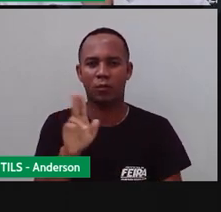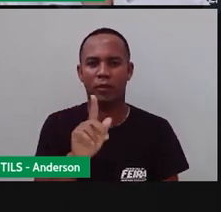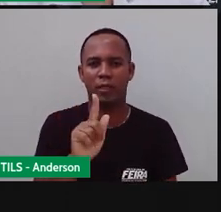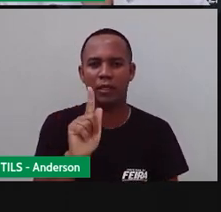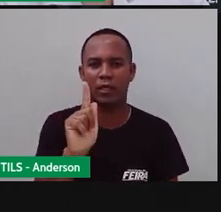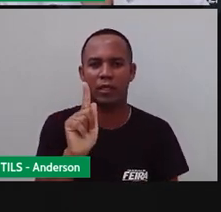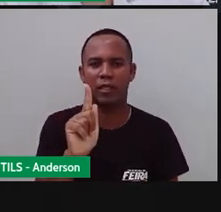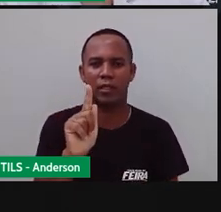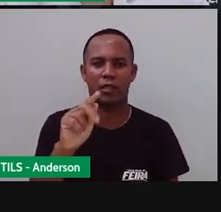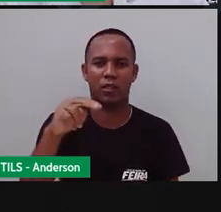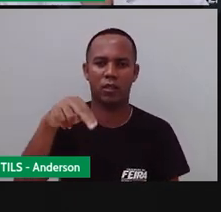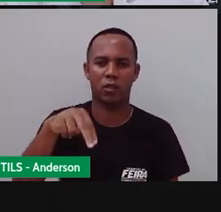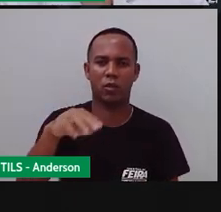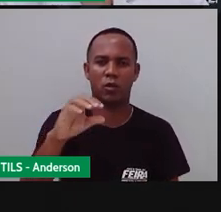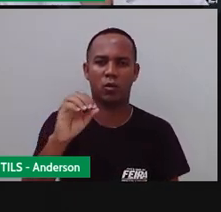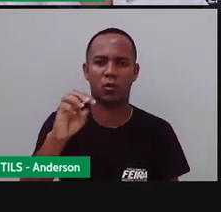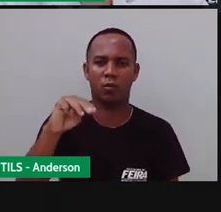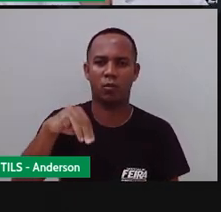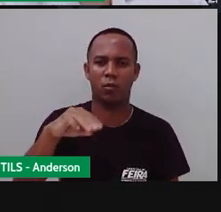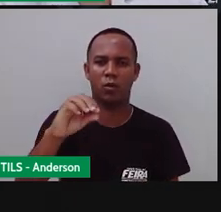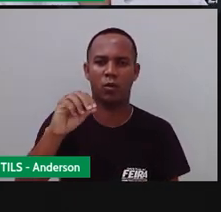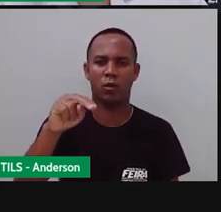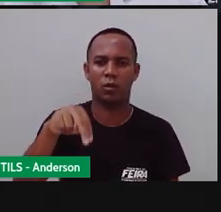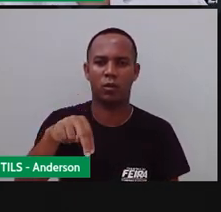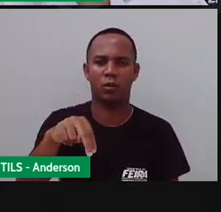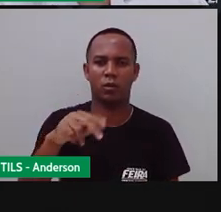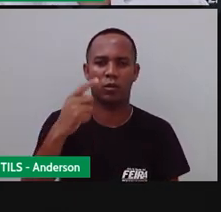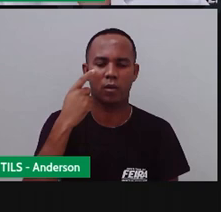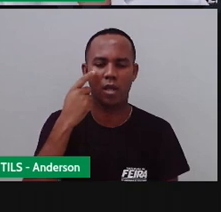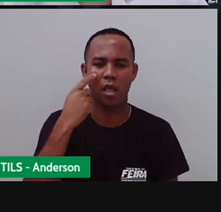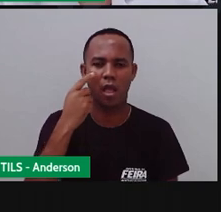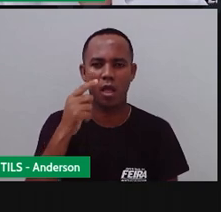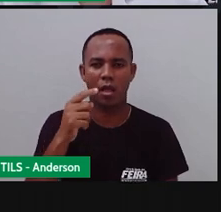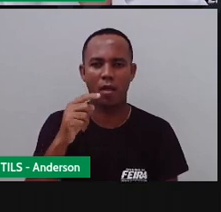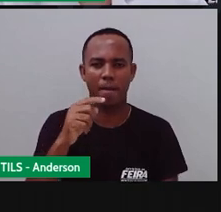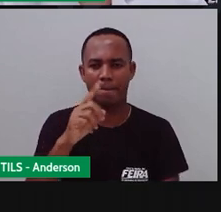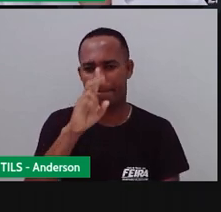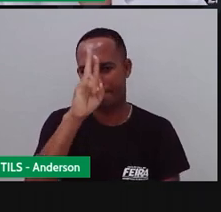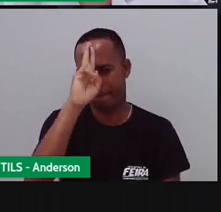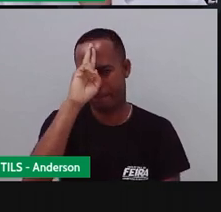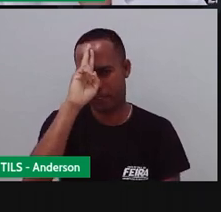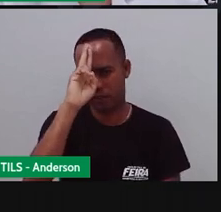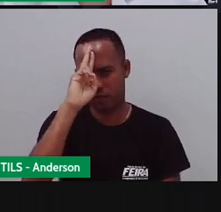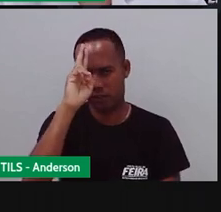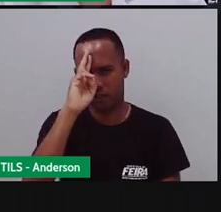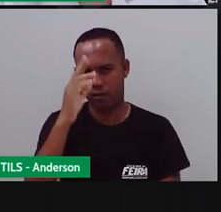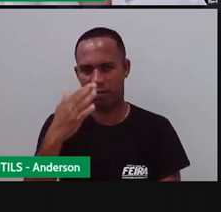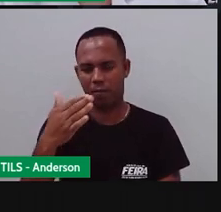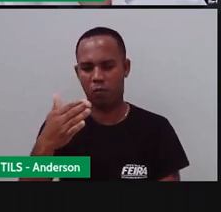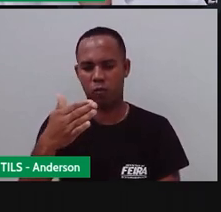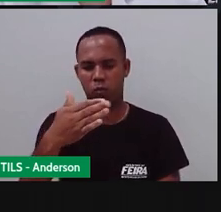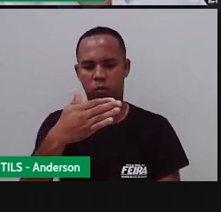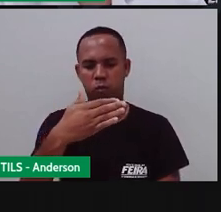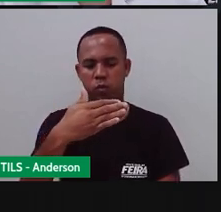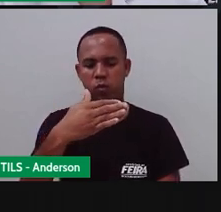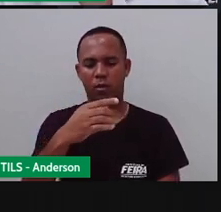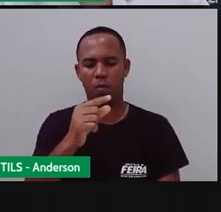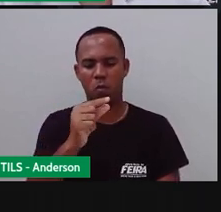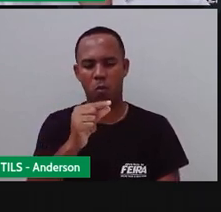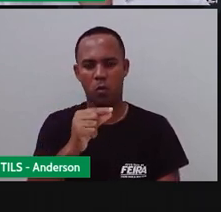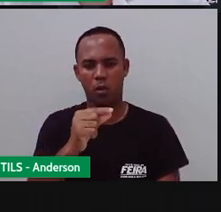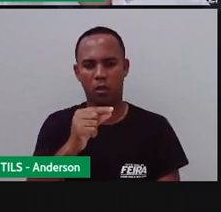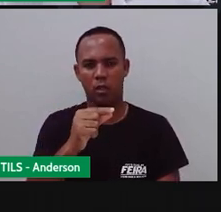né? Quando estava cedinho, a sombra era bem longa. No meio-dia, essa sombra ficava em seu tamanho mínimo.